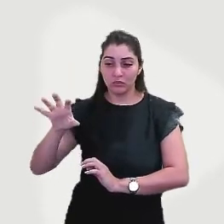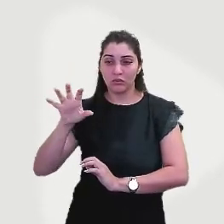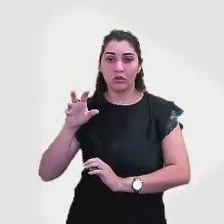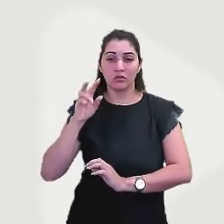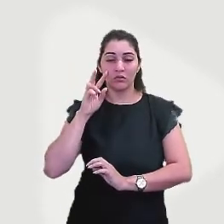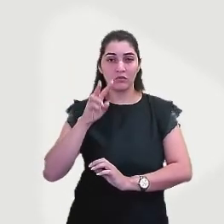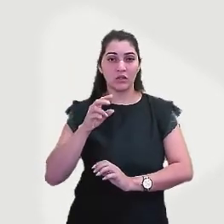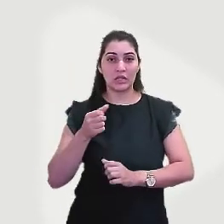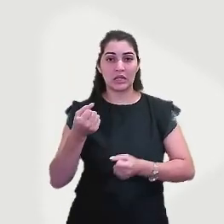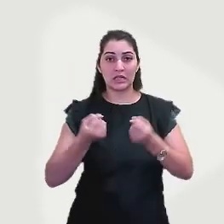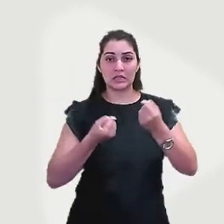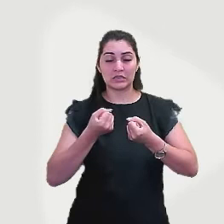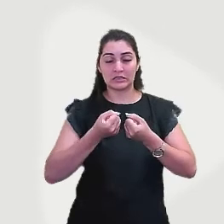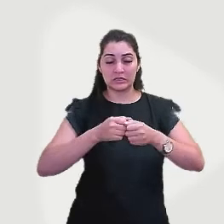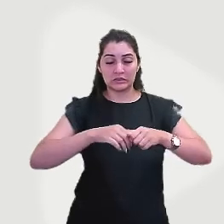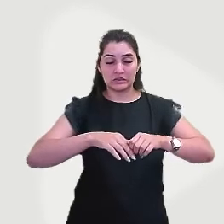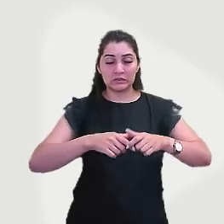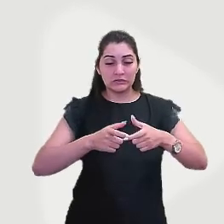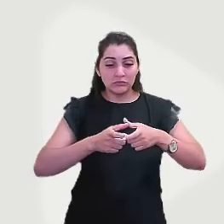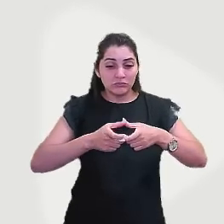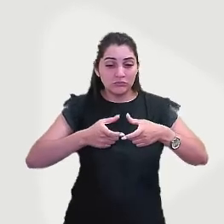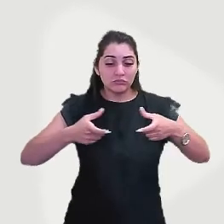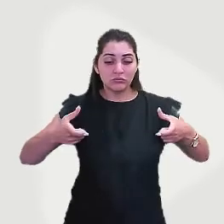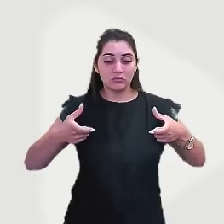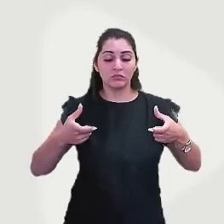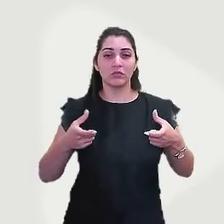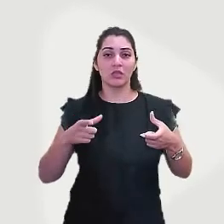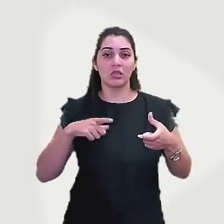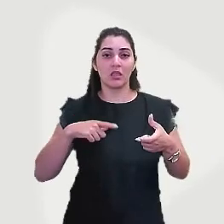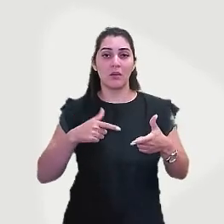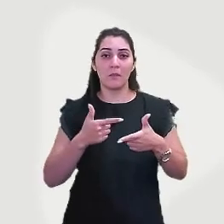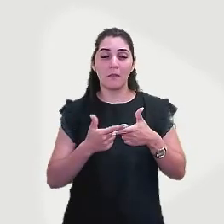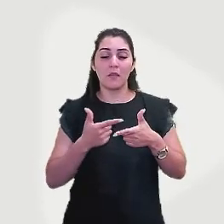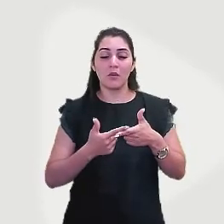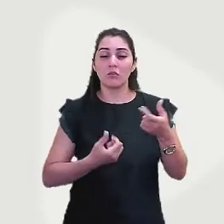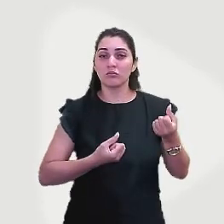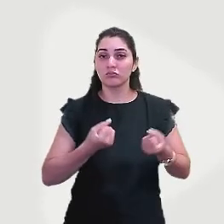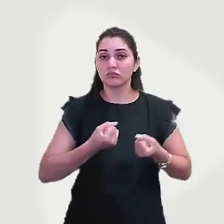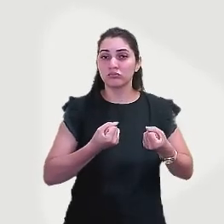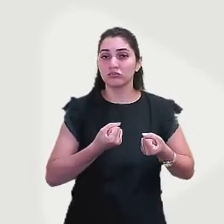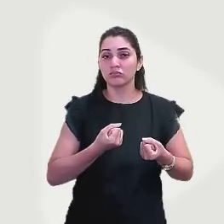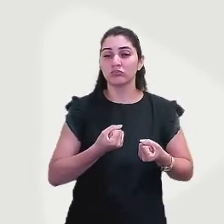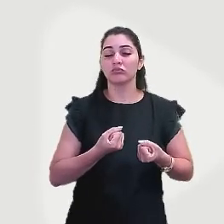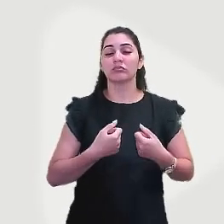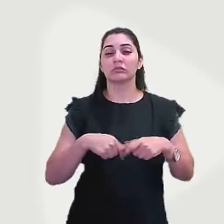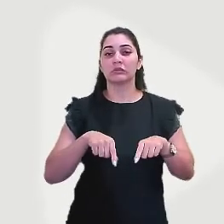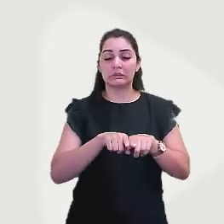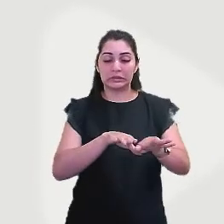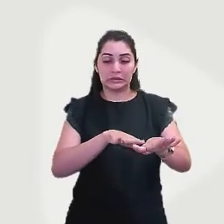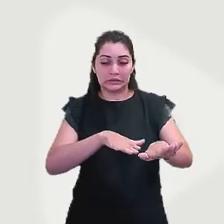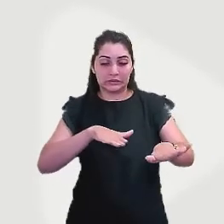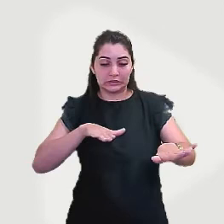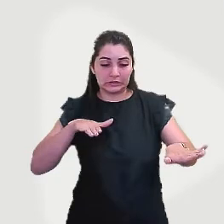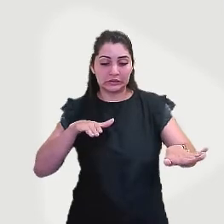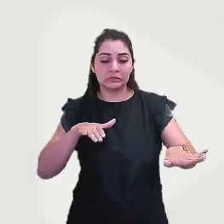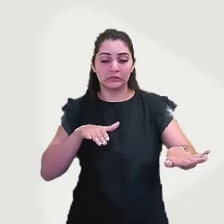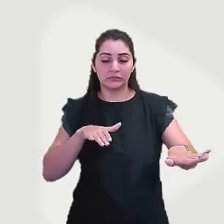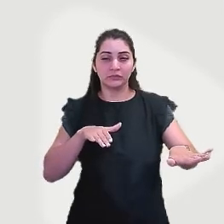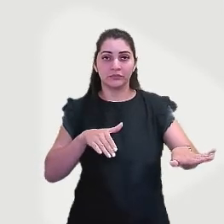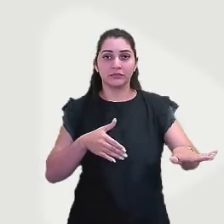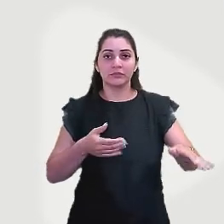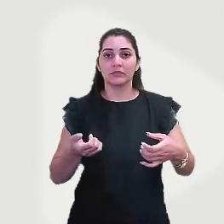elas vão crescendo, né? Além de problemas com o transporte urbano, também os congestionamentos nas grandes